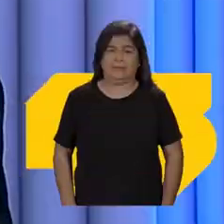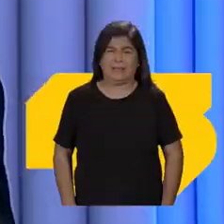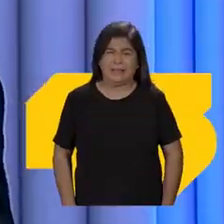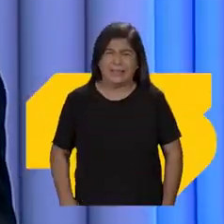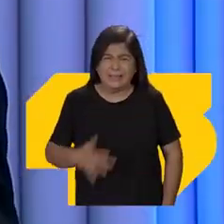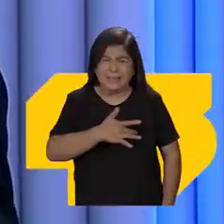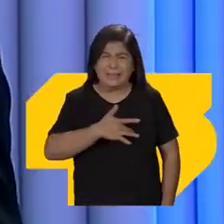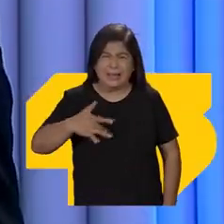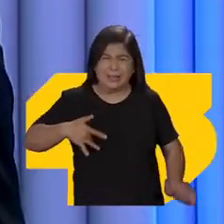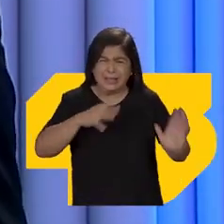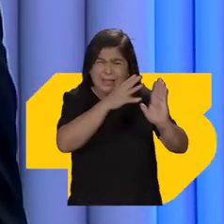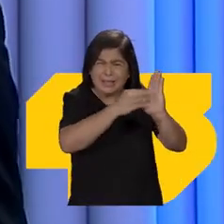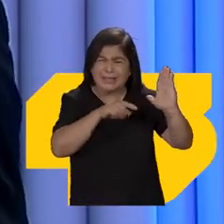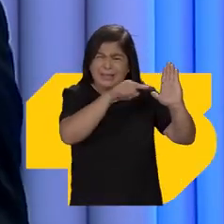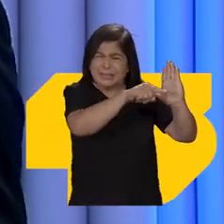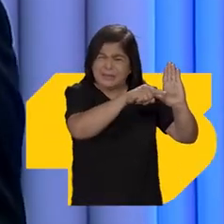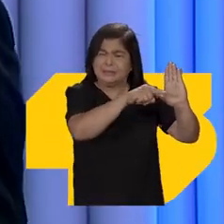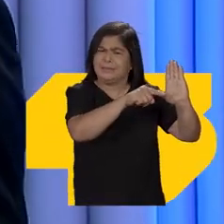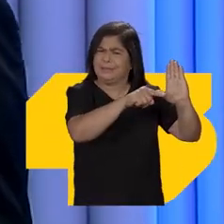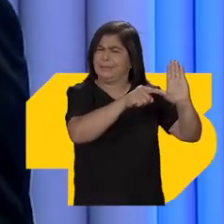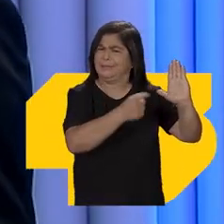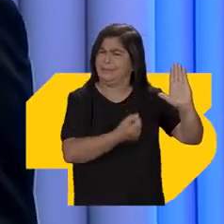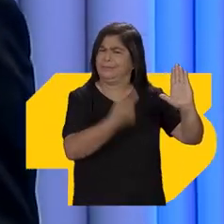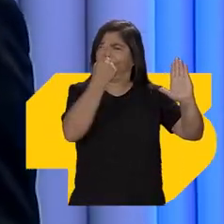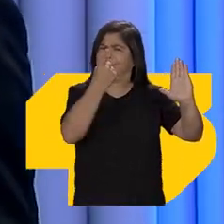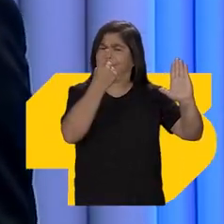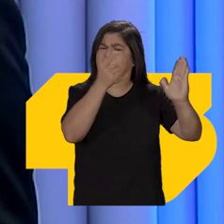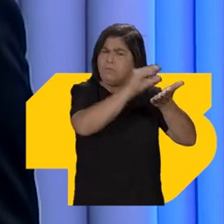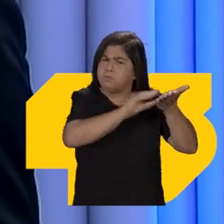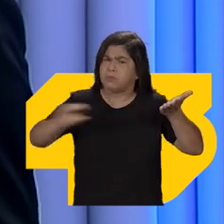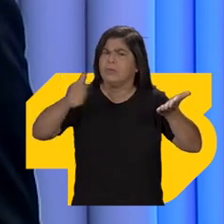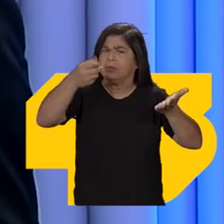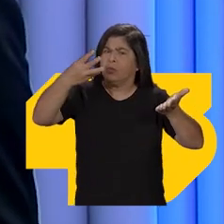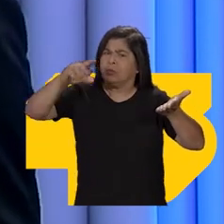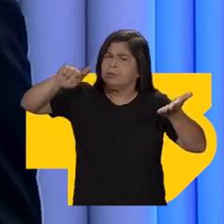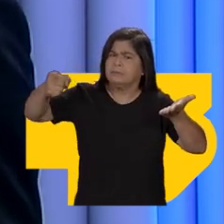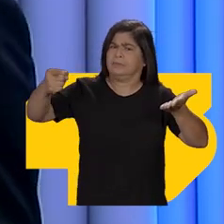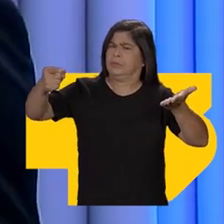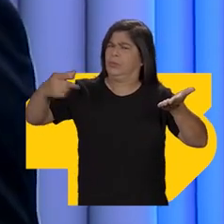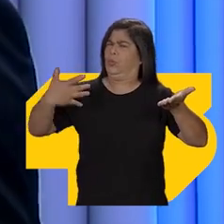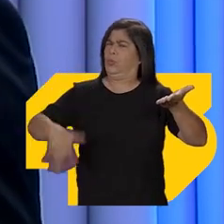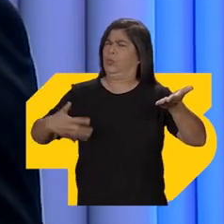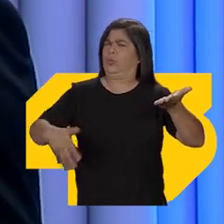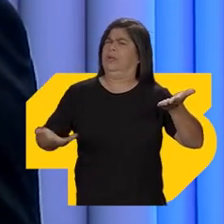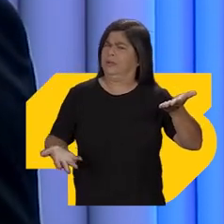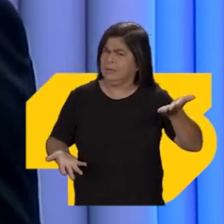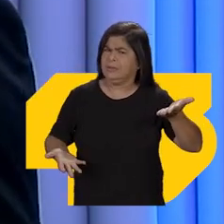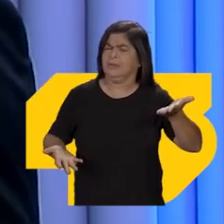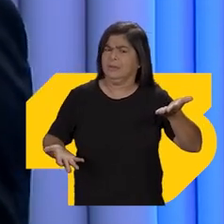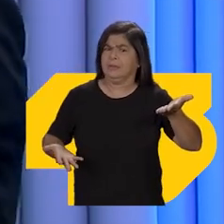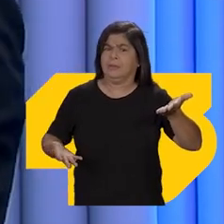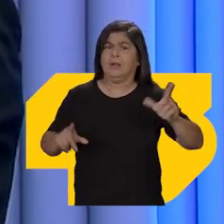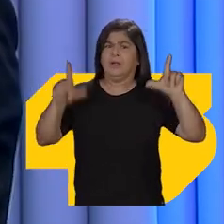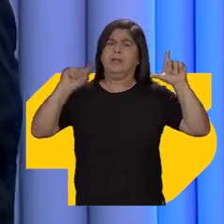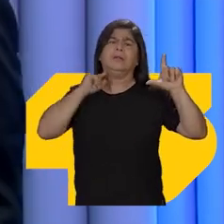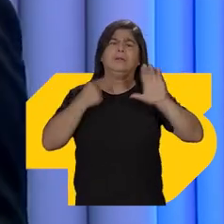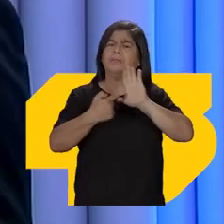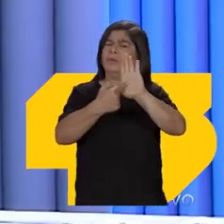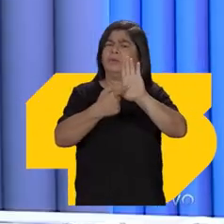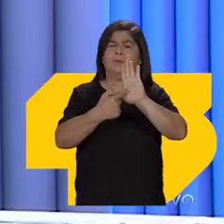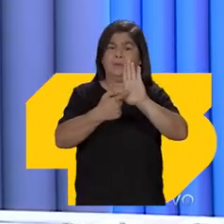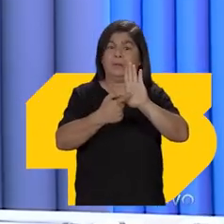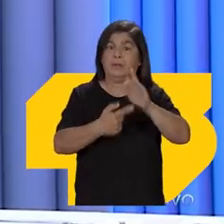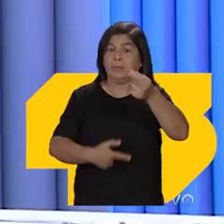E modelo de saúde, modelo de saúde que você defende é o que desviou 134 milhões de reais. A Operação Calvário